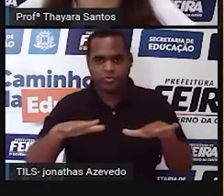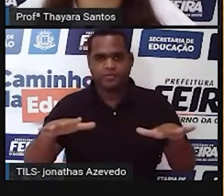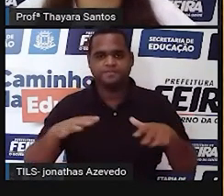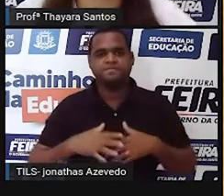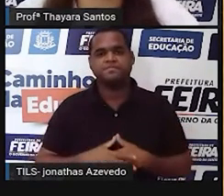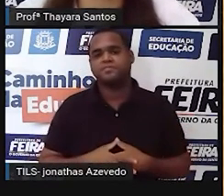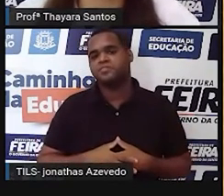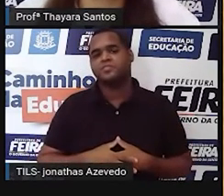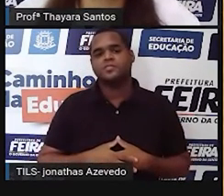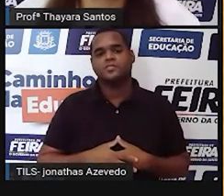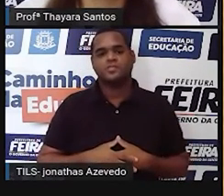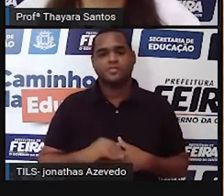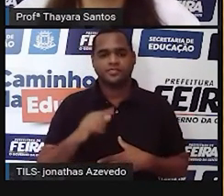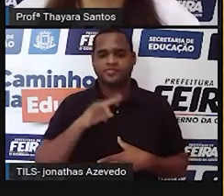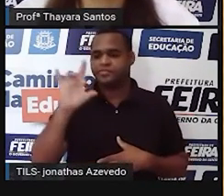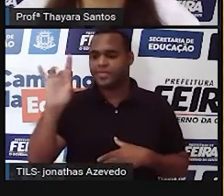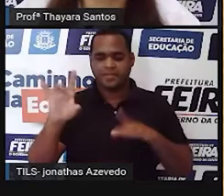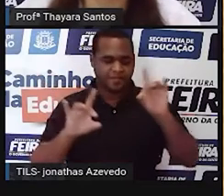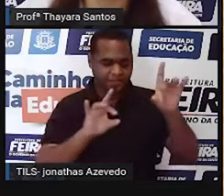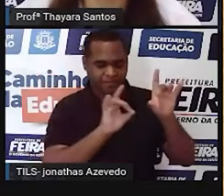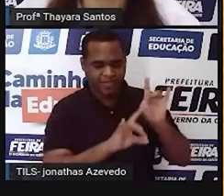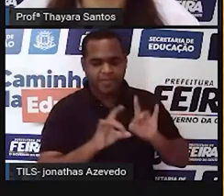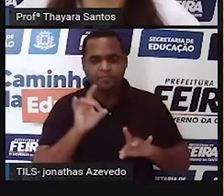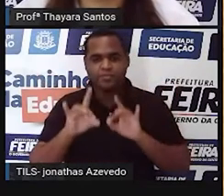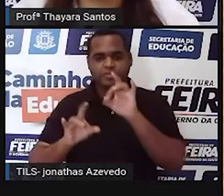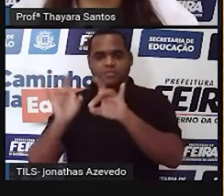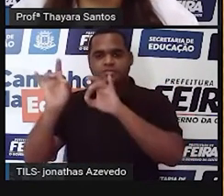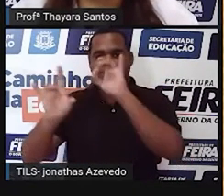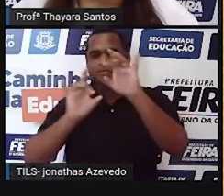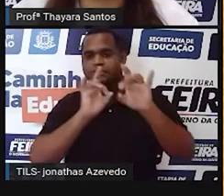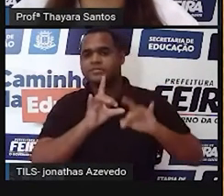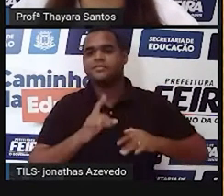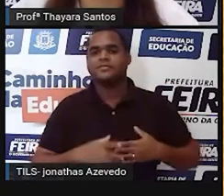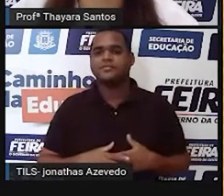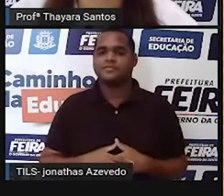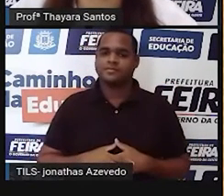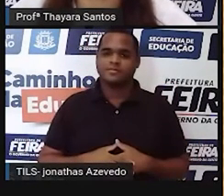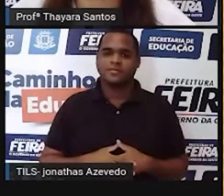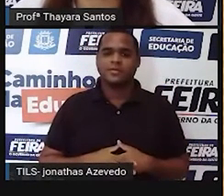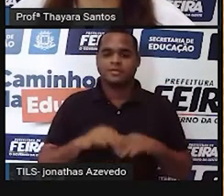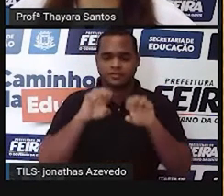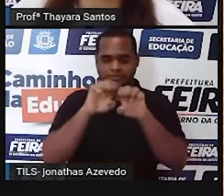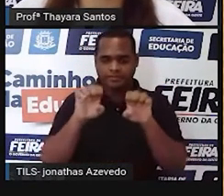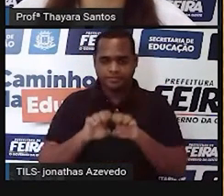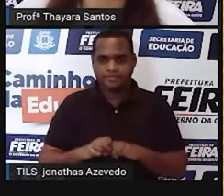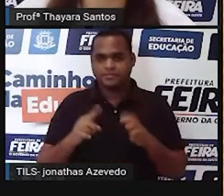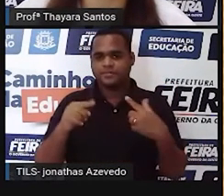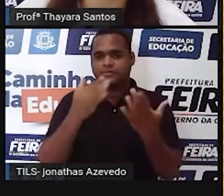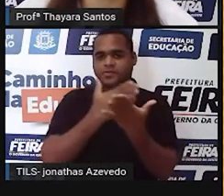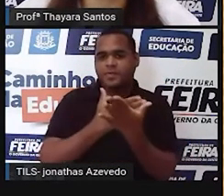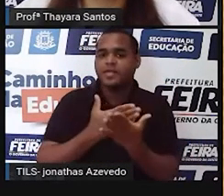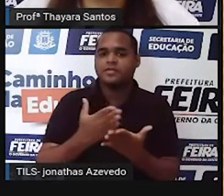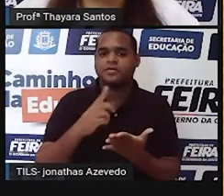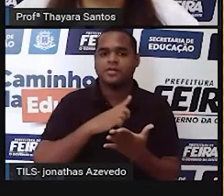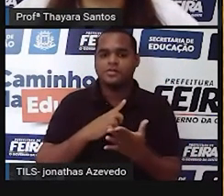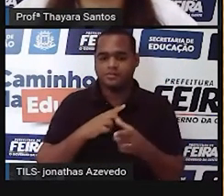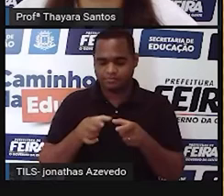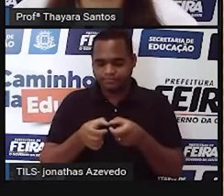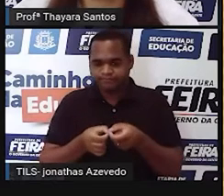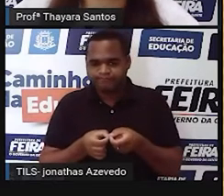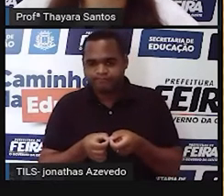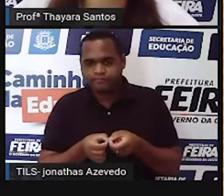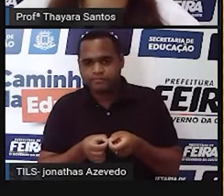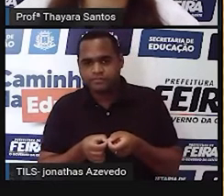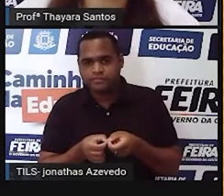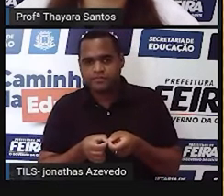Agora, vamos falar separadamente sobre cada uma dessas estruturas. Então, vamos começar falando sobre os testículos. Os